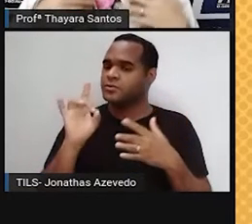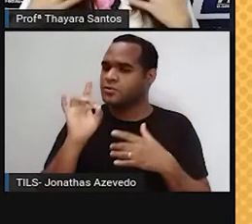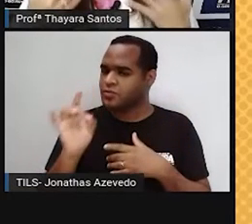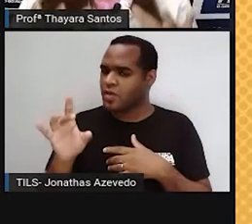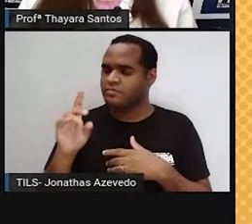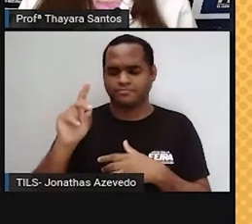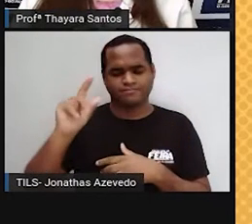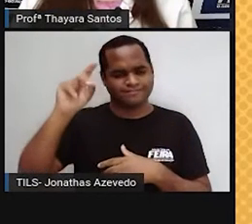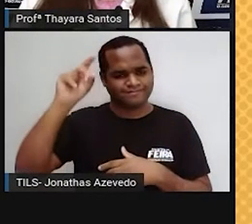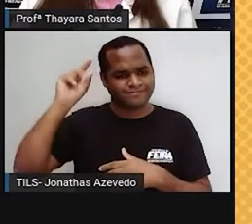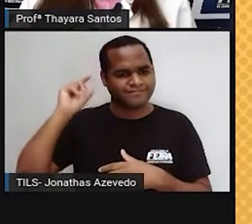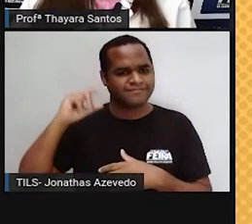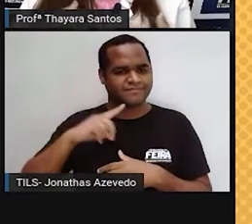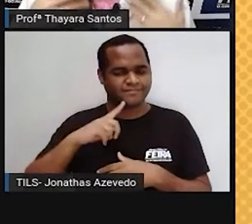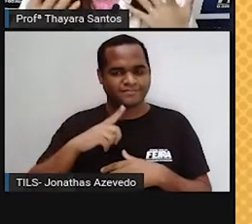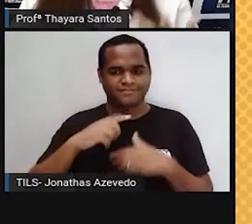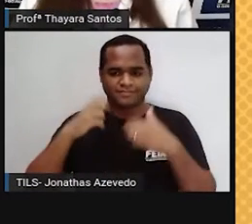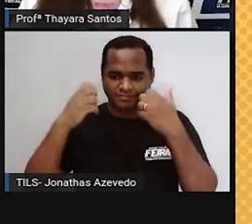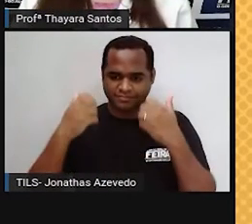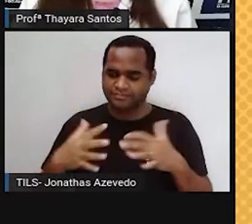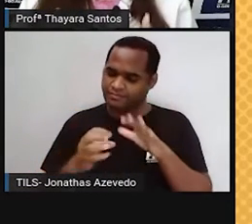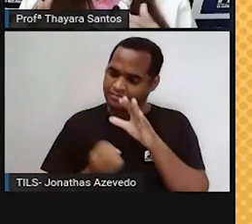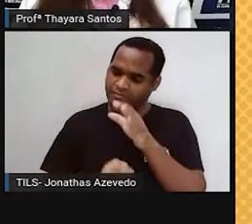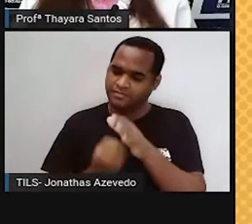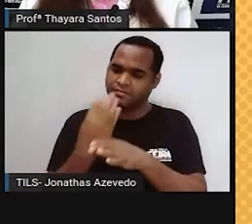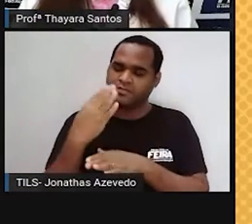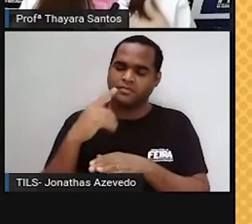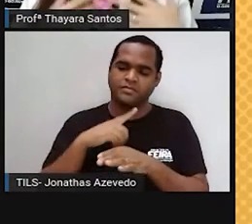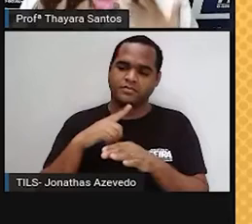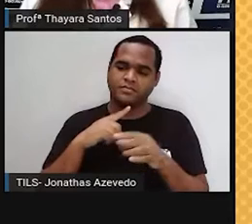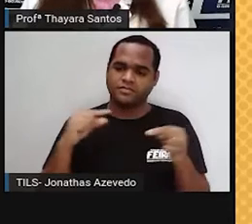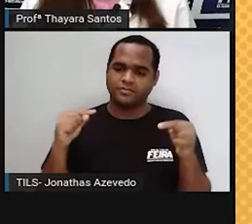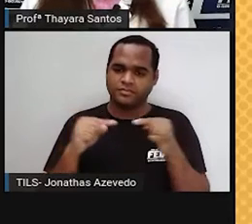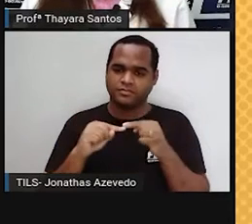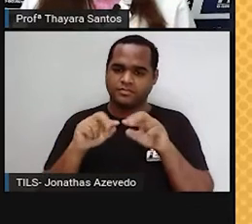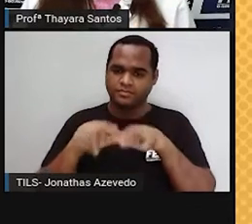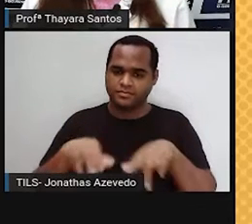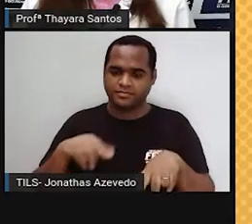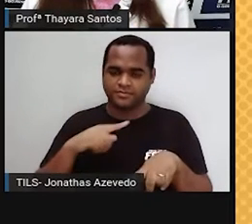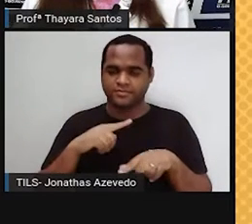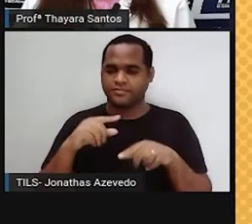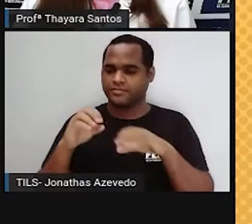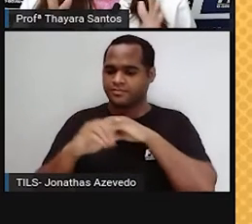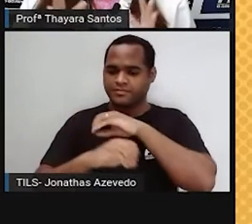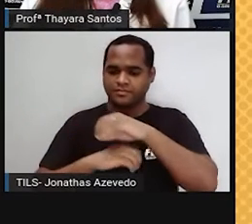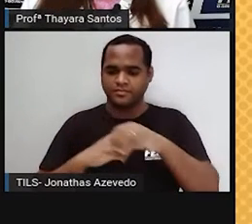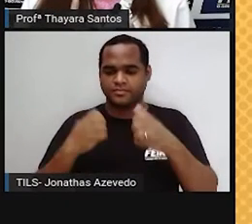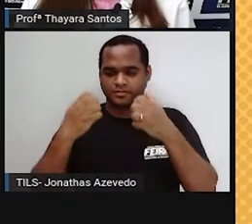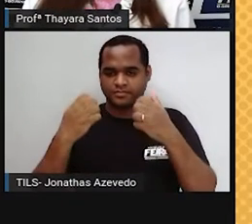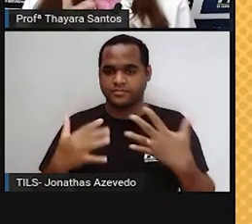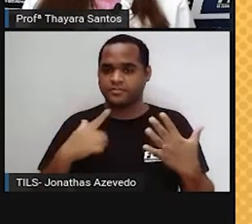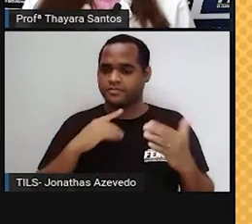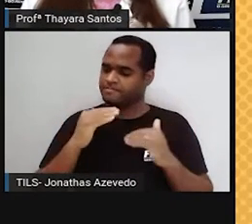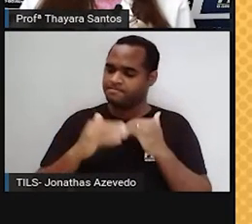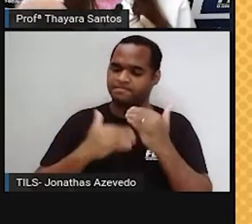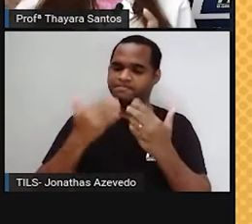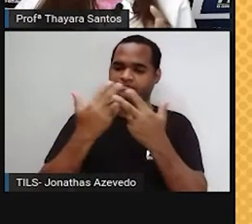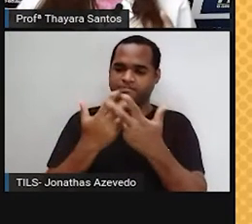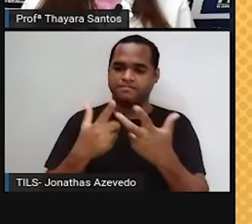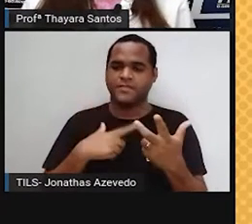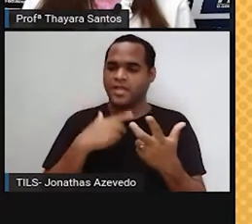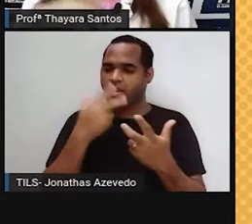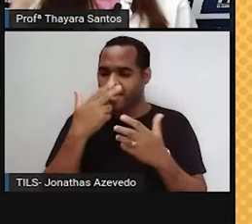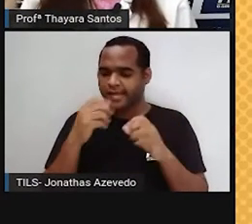muito depois disso é que surgiu o sistema solar e ainda depois disso é que surgiram os planetas. Então, esse processo ele é